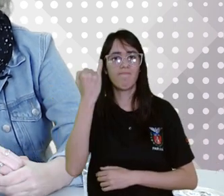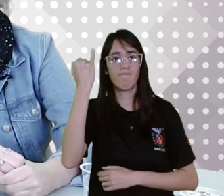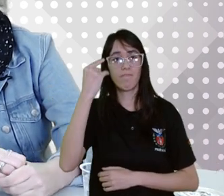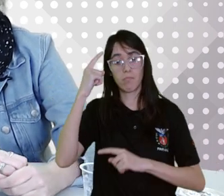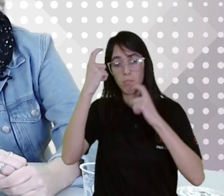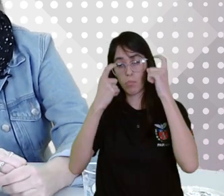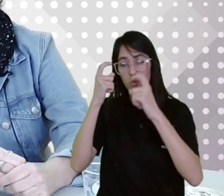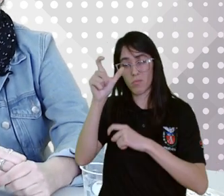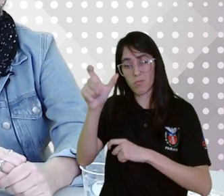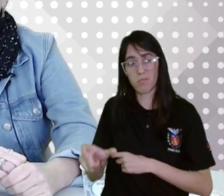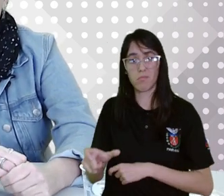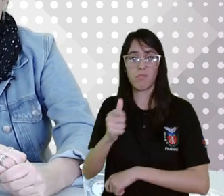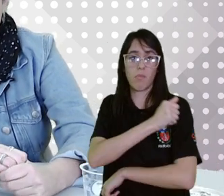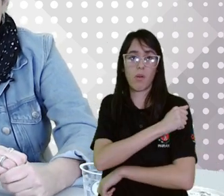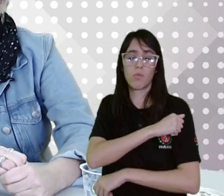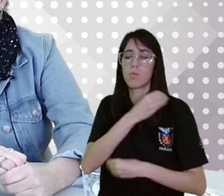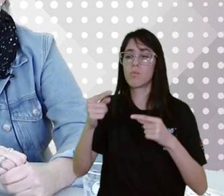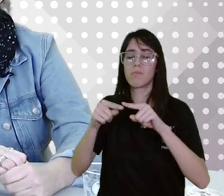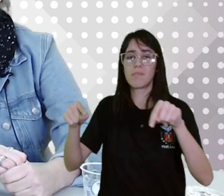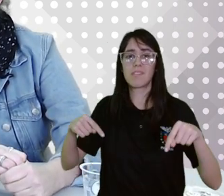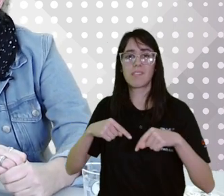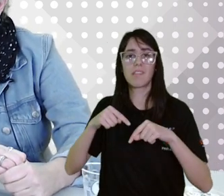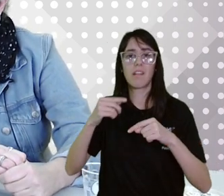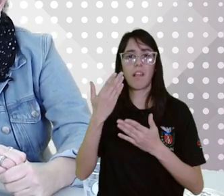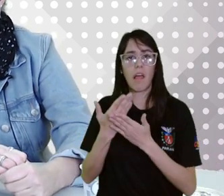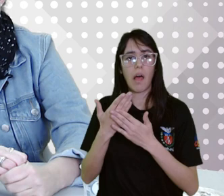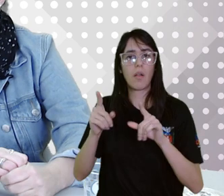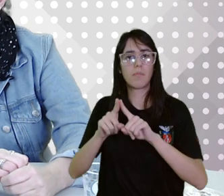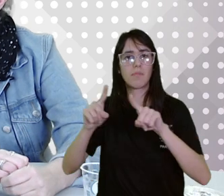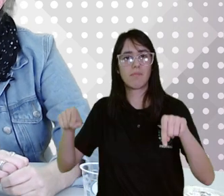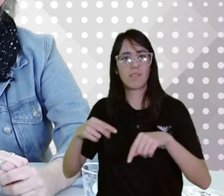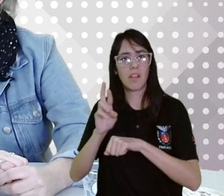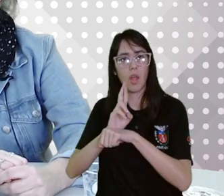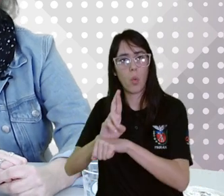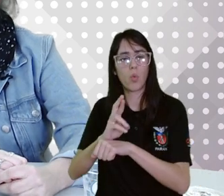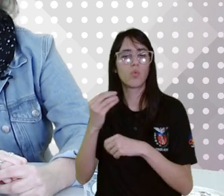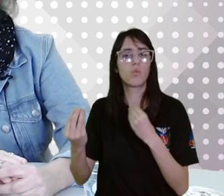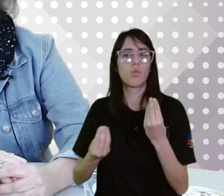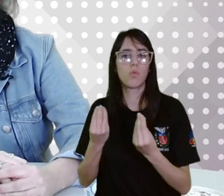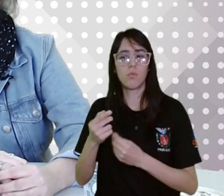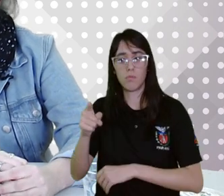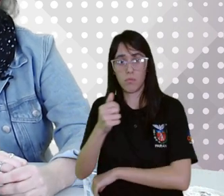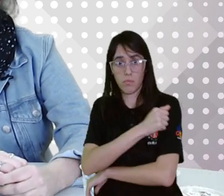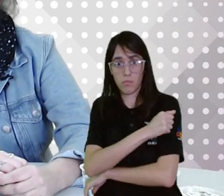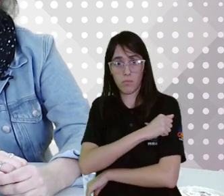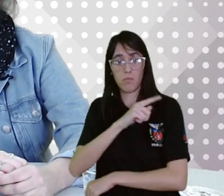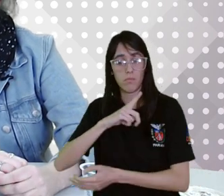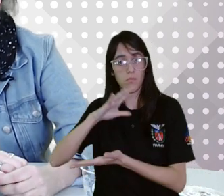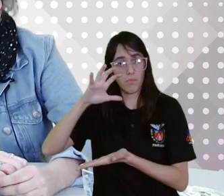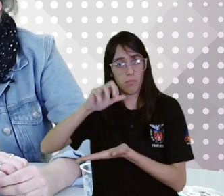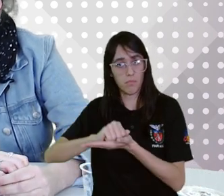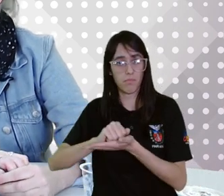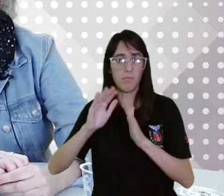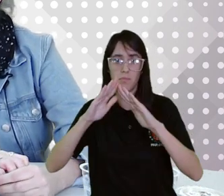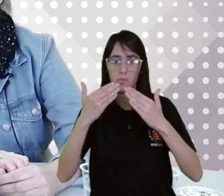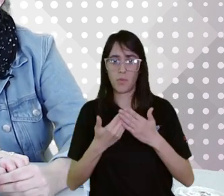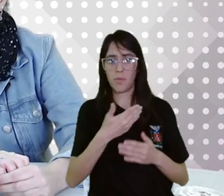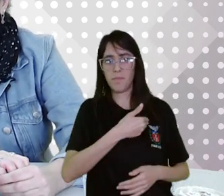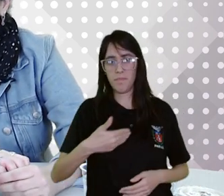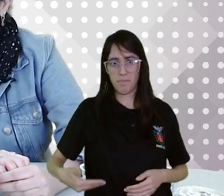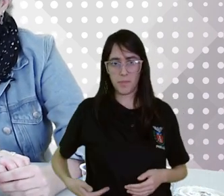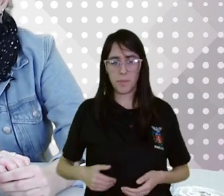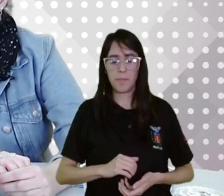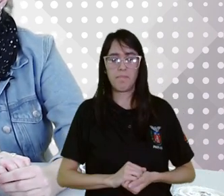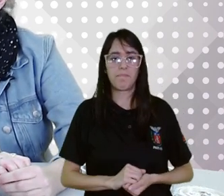em sala de aula, na sala de recurso multifuncional, o estudante que está matriculado na nossa rede pública estadual.